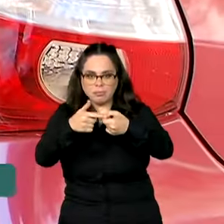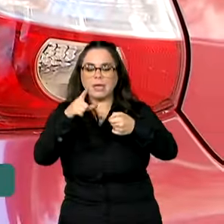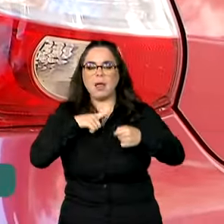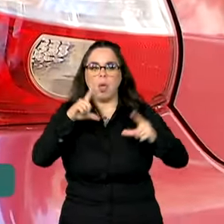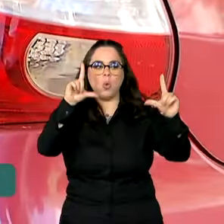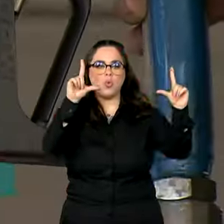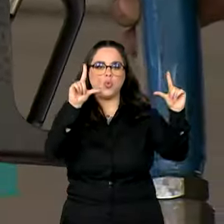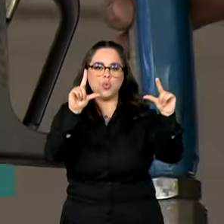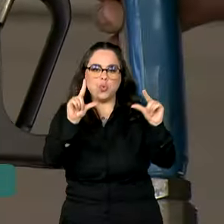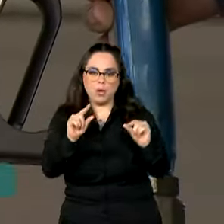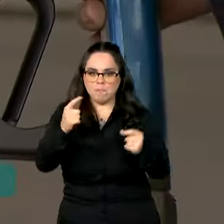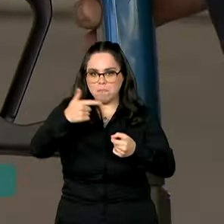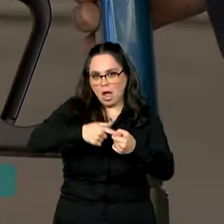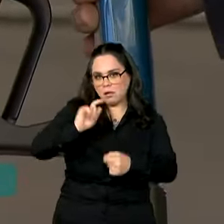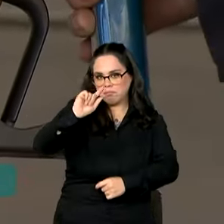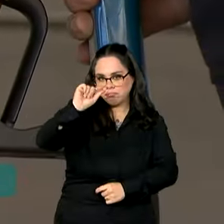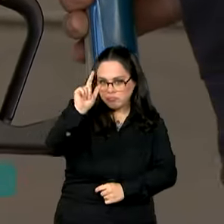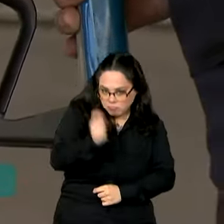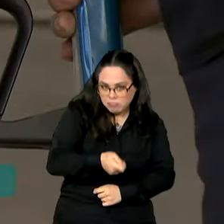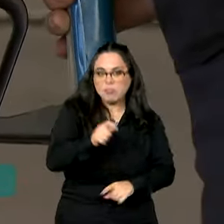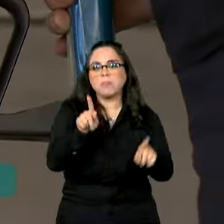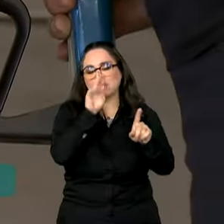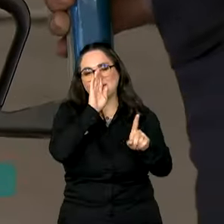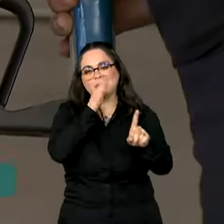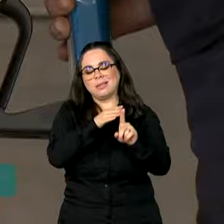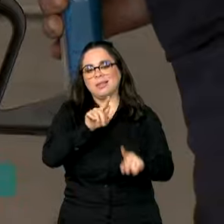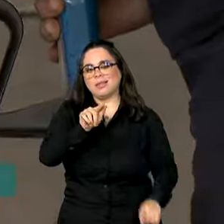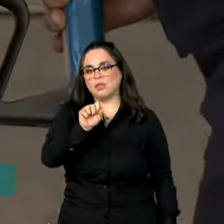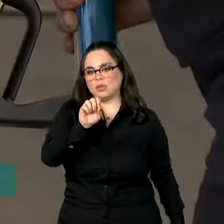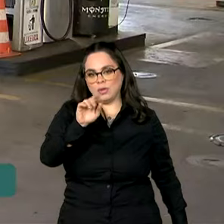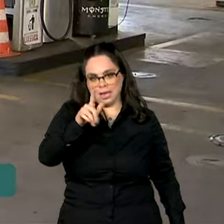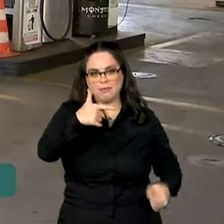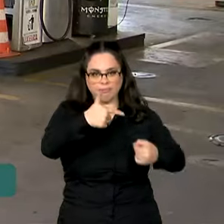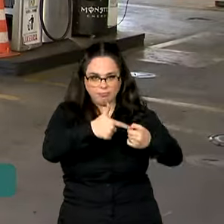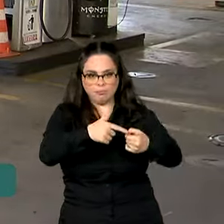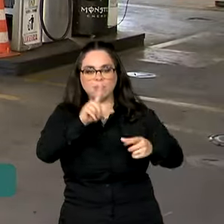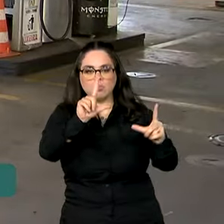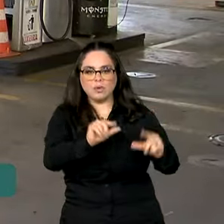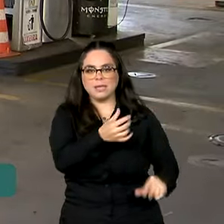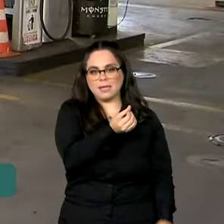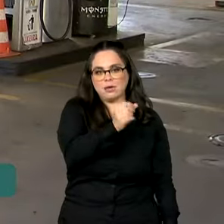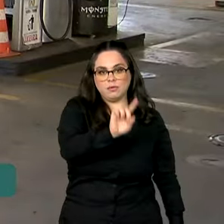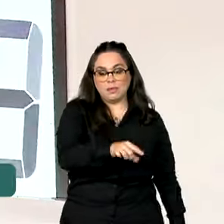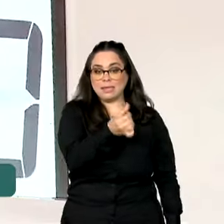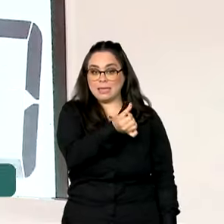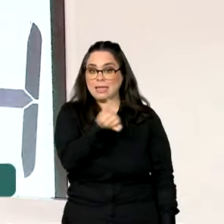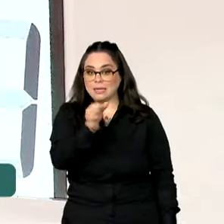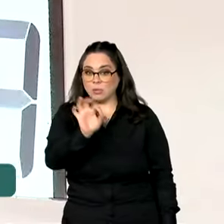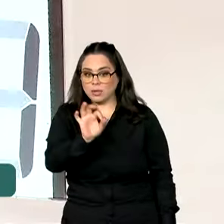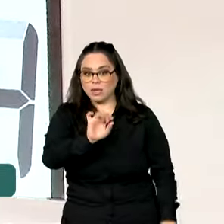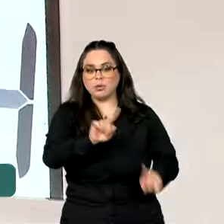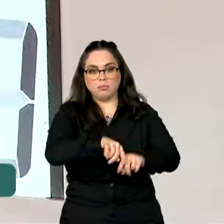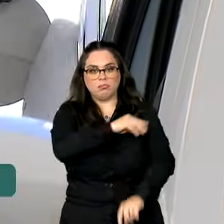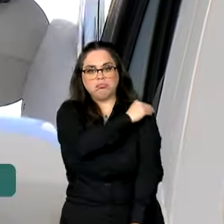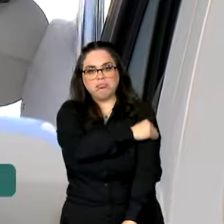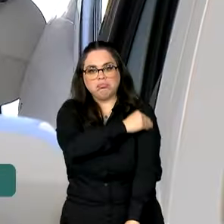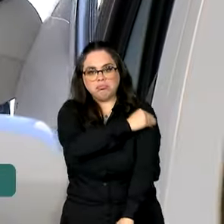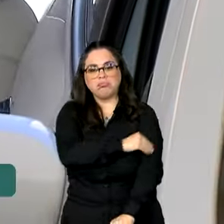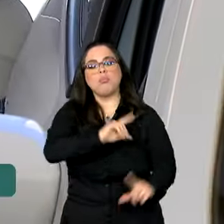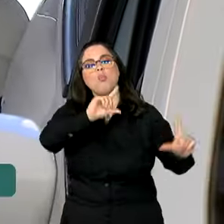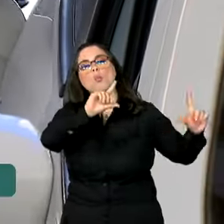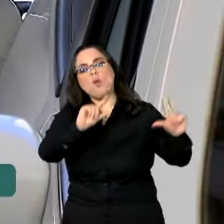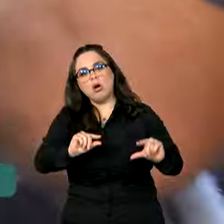redução de preço, com destaque para a gasolina, com queda de 0,66% e o etanol, que teve